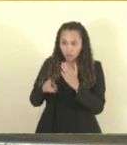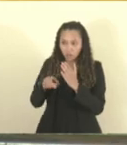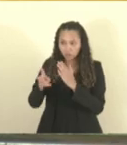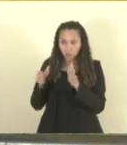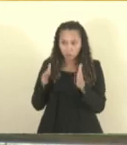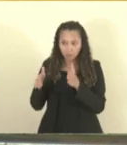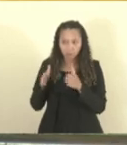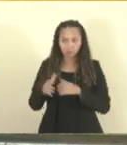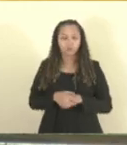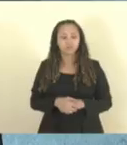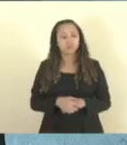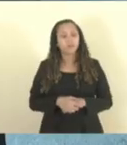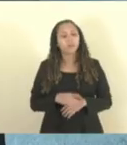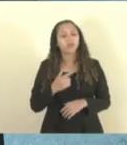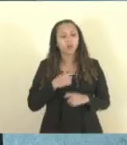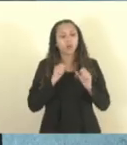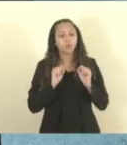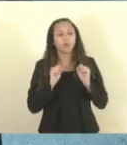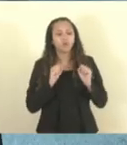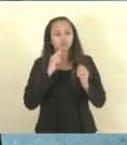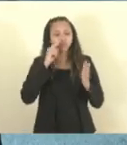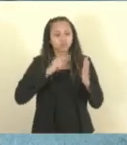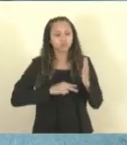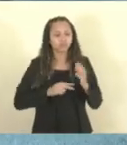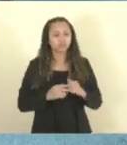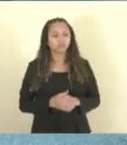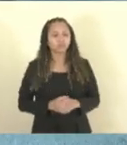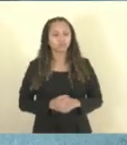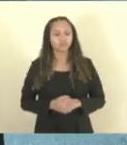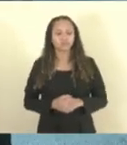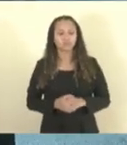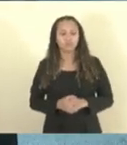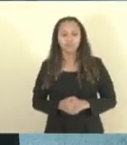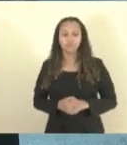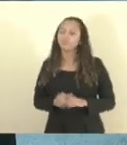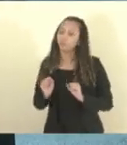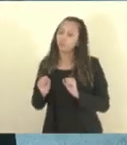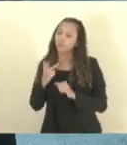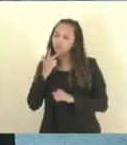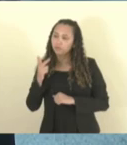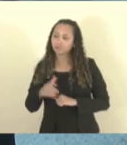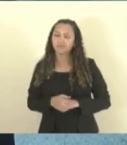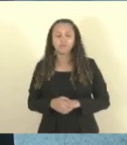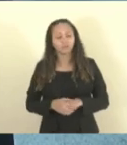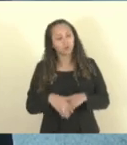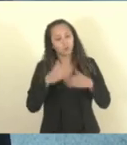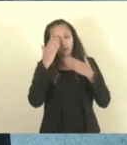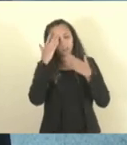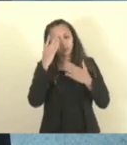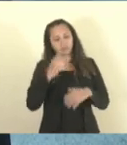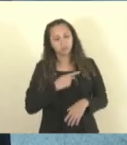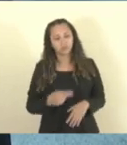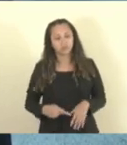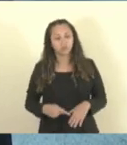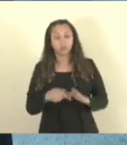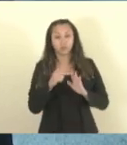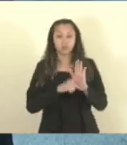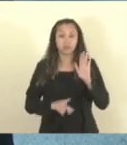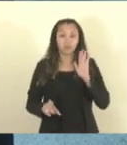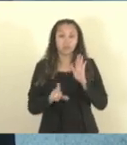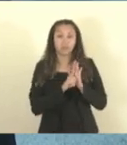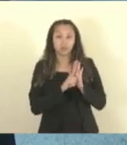prazo. Senhor Presidente, eu estou apto a relatar. Então, com a palavra, V. Exª. Obrigado, Sr. Presidente. Projeto de Lei